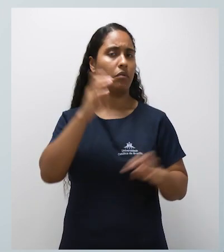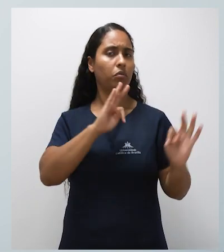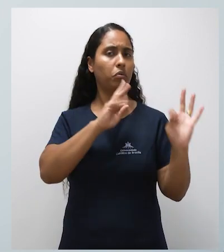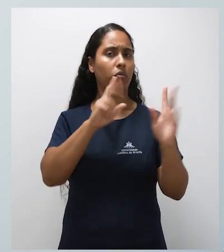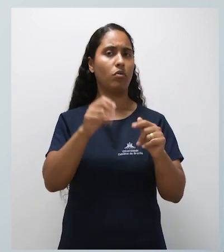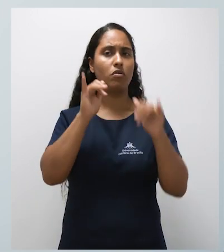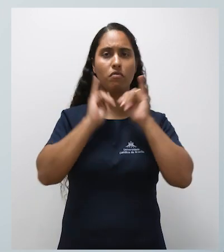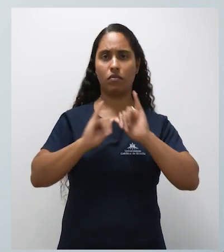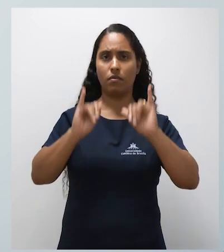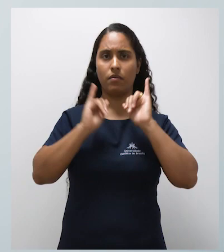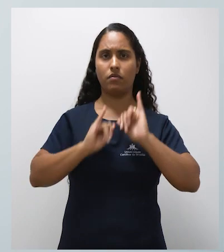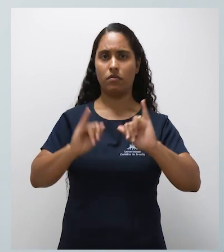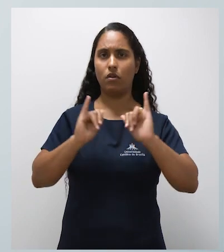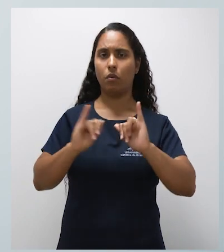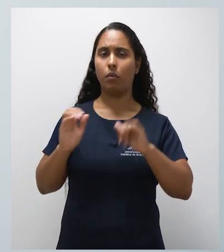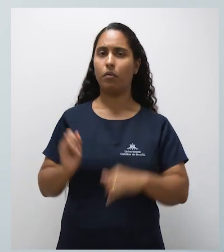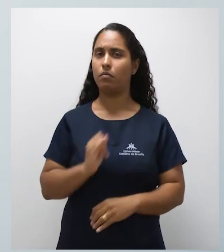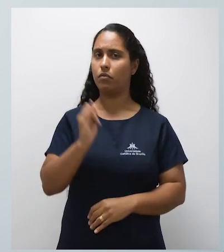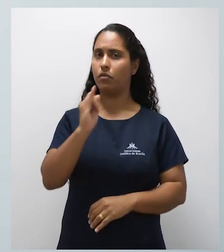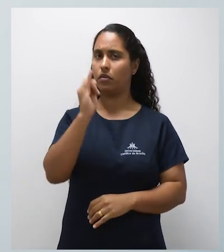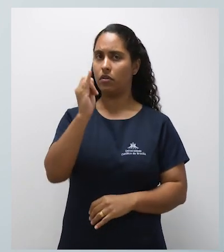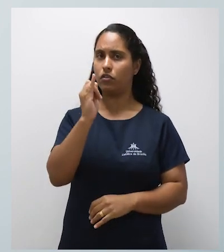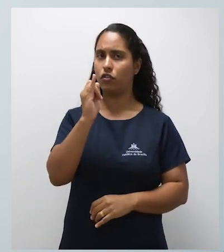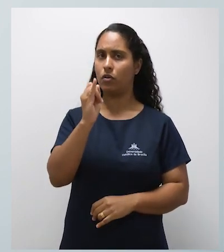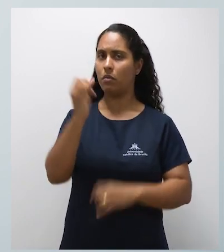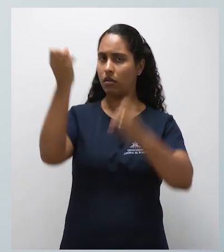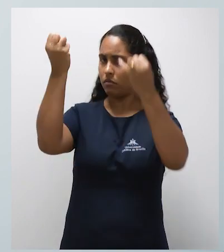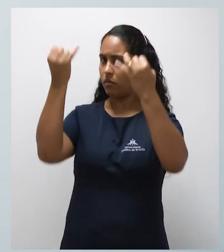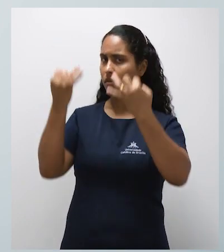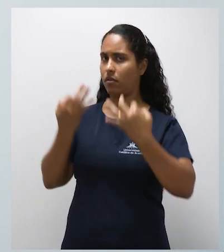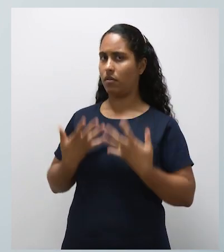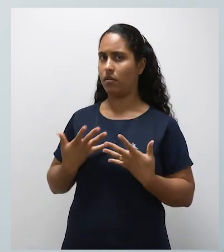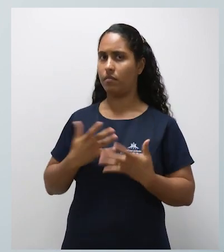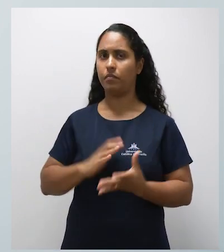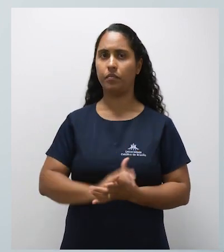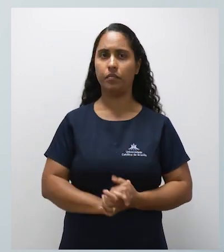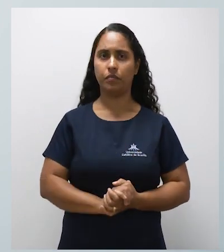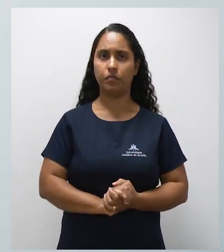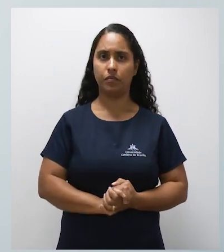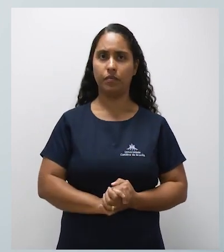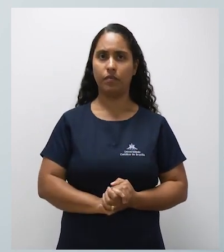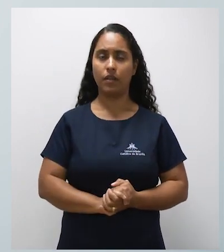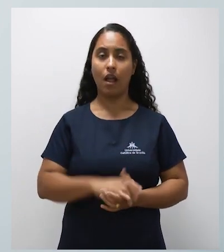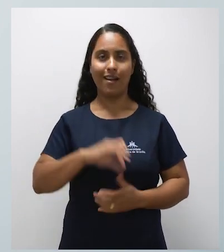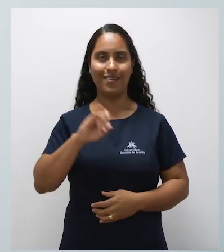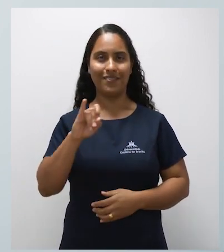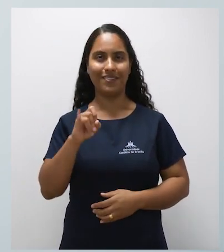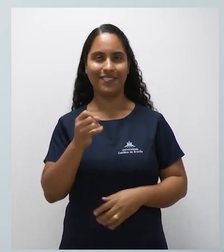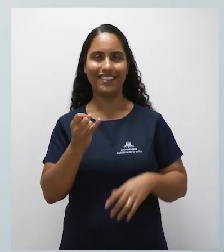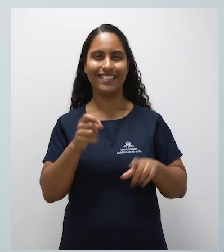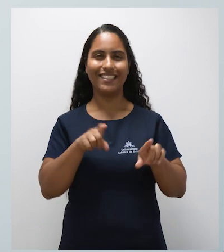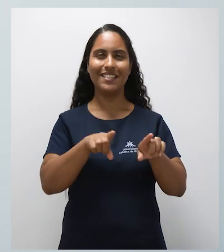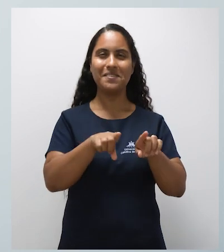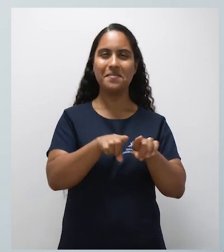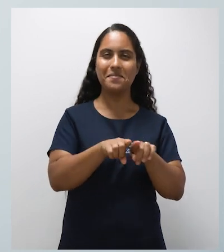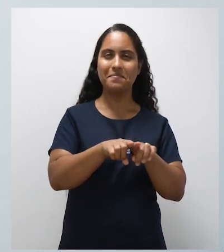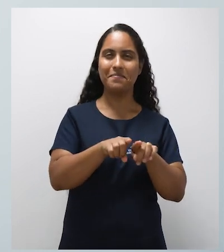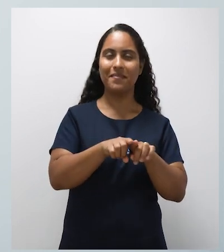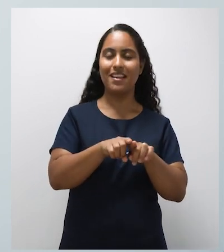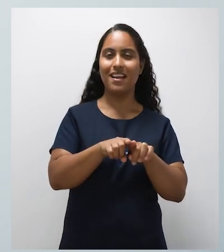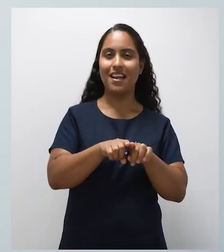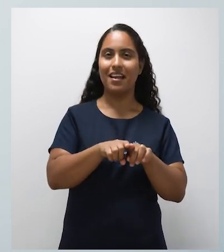curso, pois ele dispõe de todas as informações necessárias para prestar os esclarecimentos.